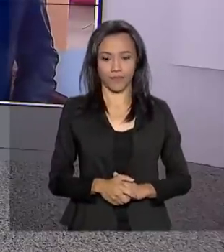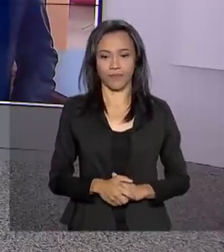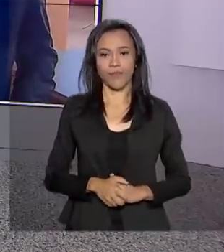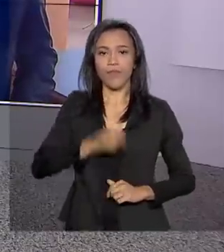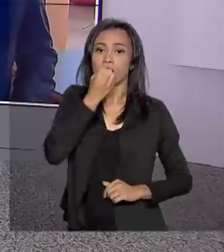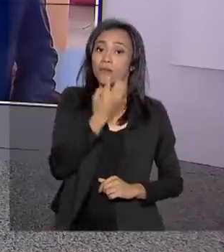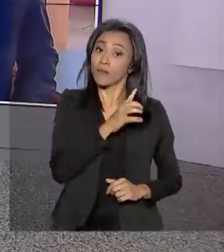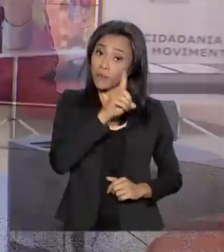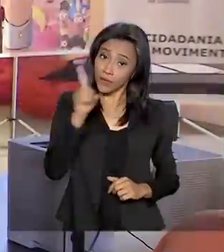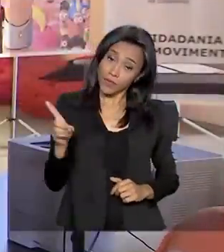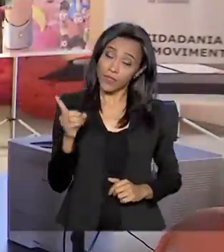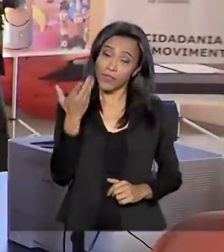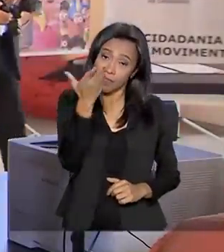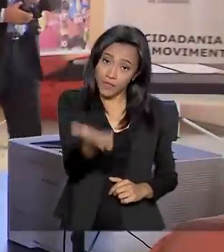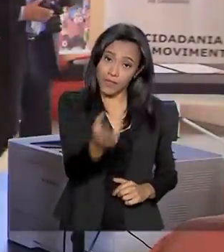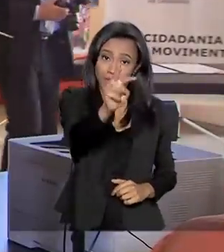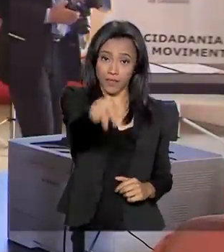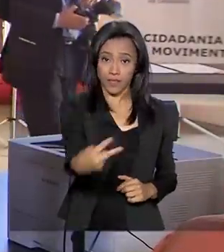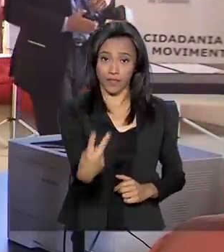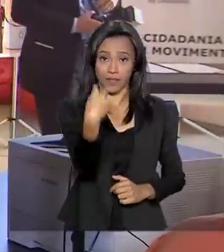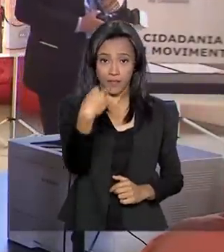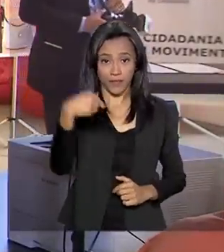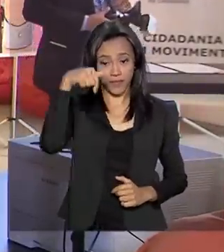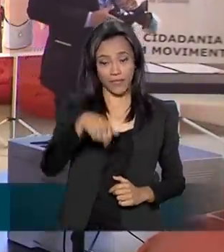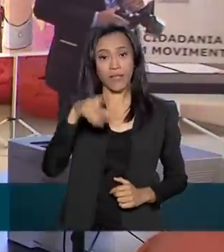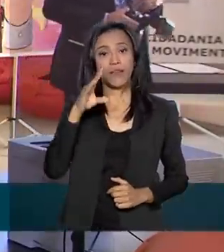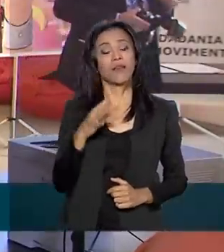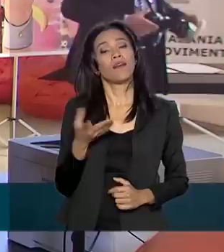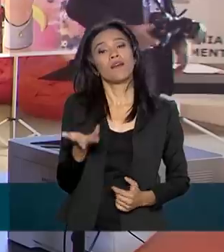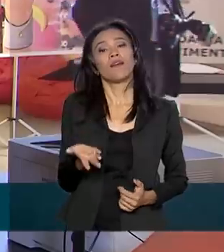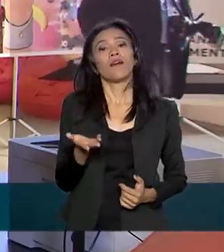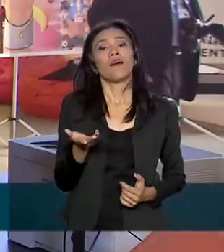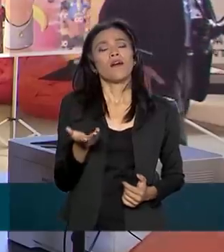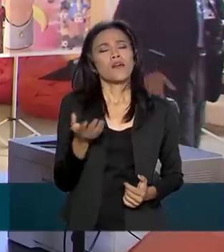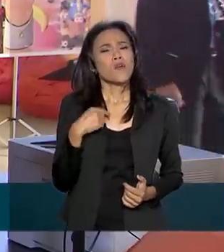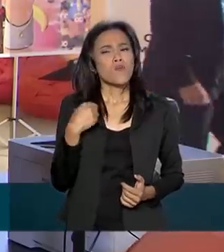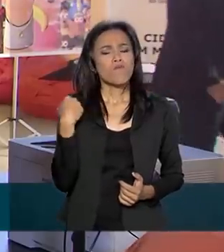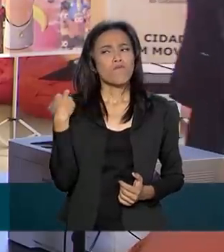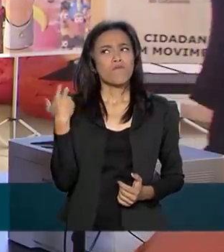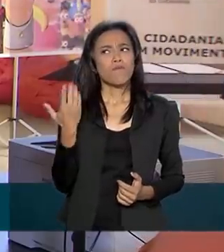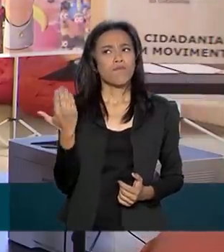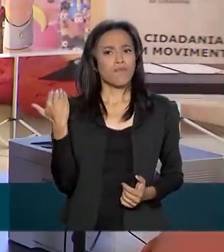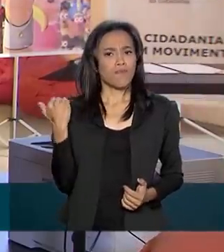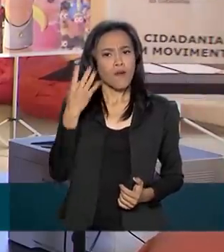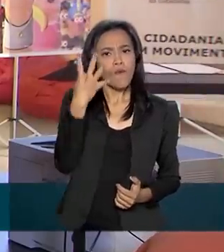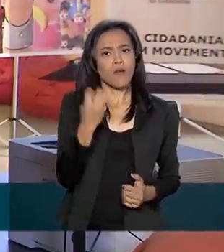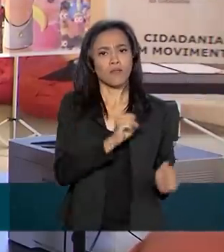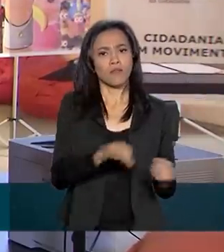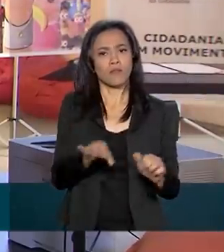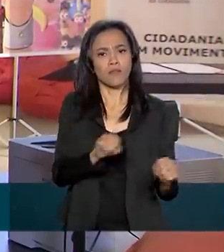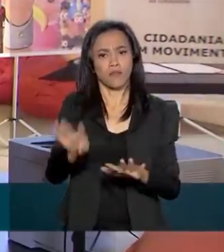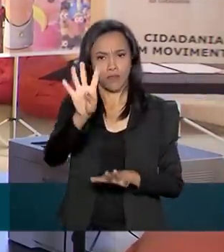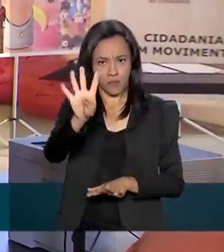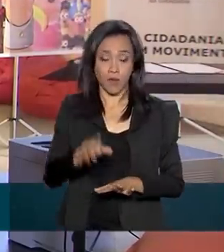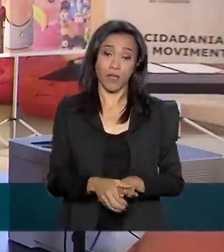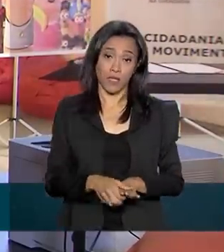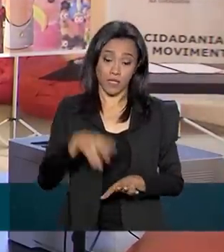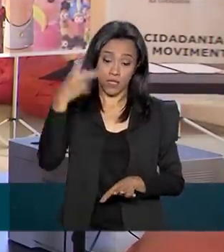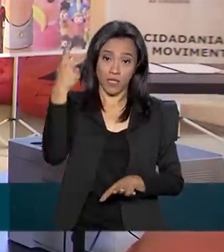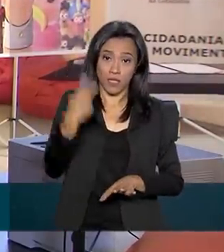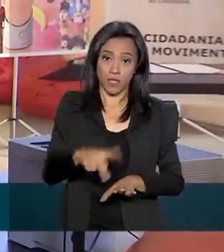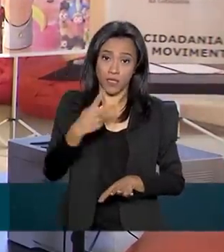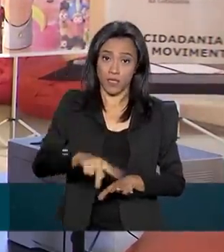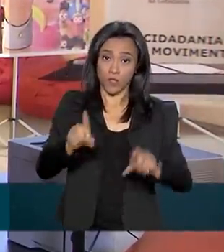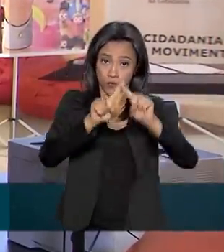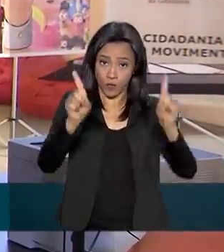Bom dia, Carla, bom dia a você que acompanha o Brasil em Dia. Nas próximas quatro semanas, os funcionários do Tribunal Regional Eleitoral de São Paulo